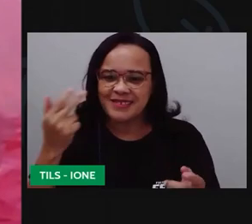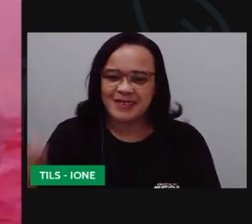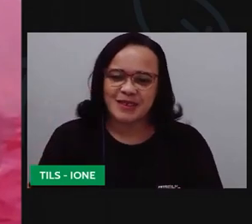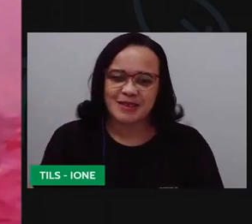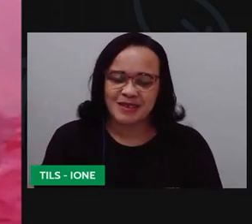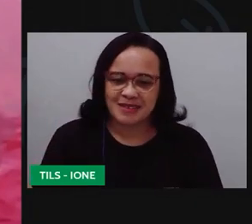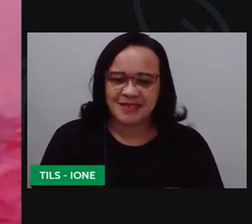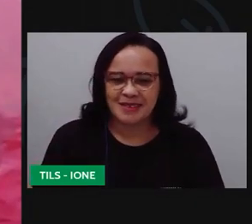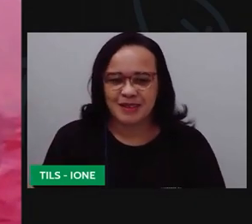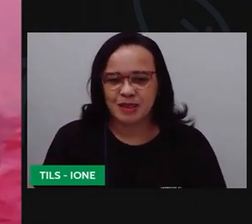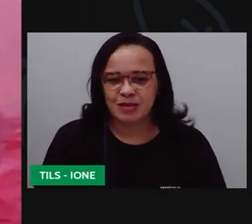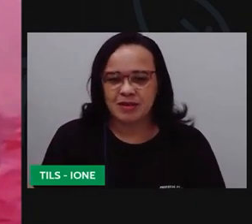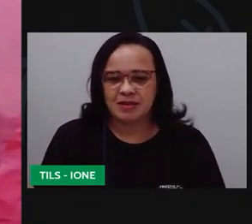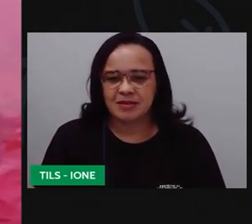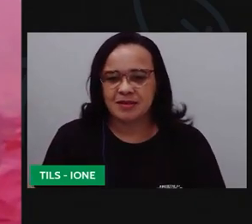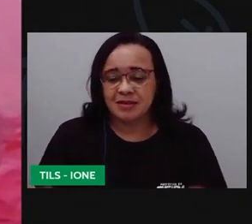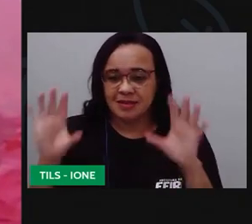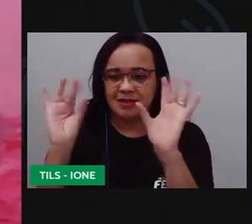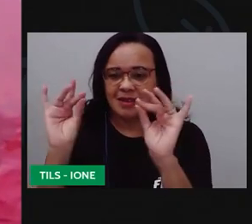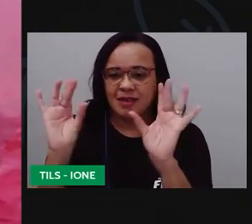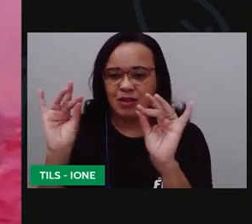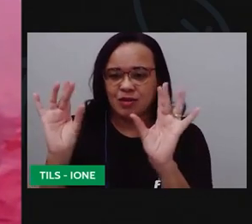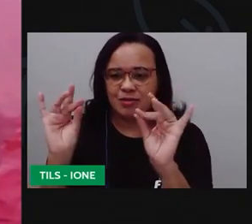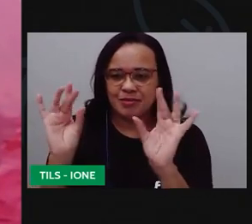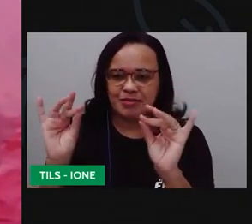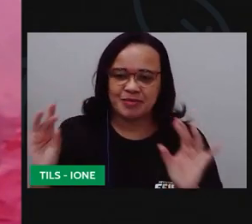vou pôr colinha aqui se eu quiser